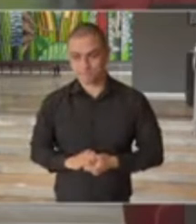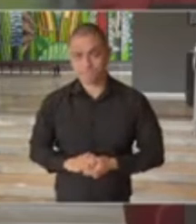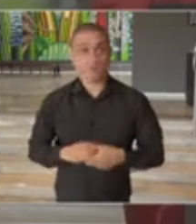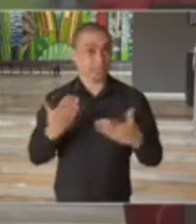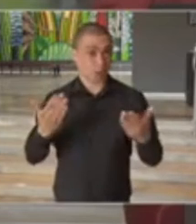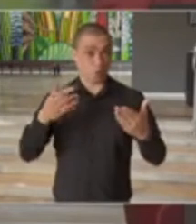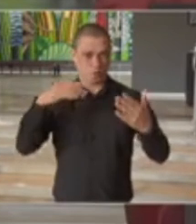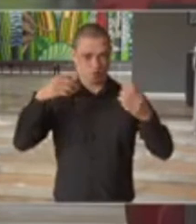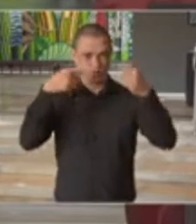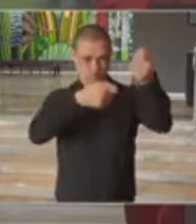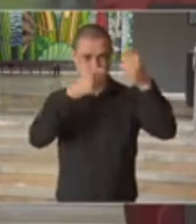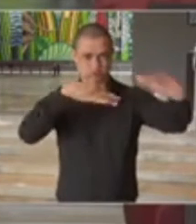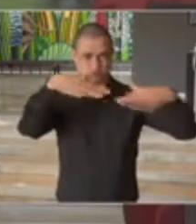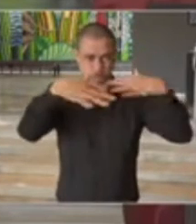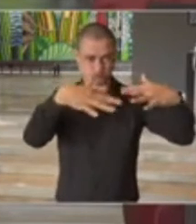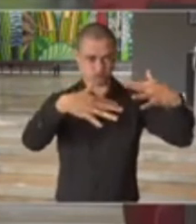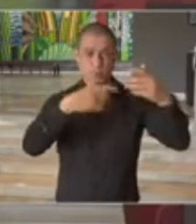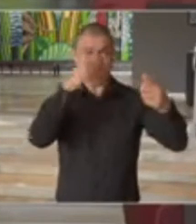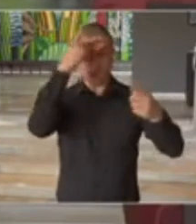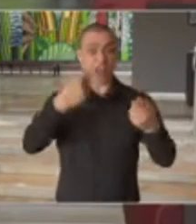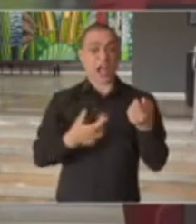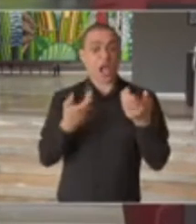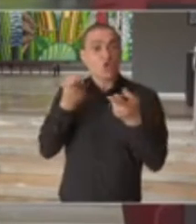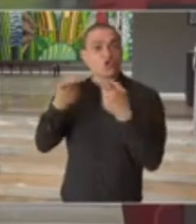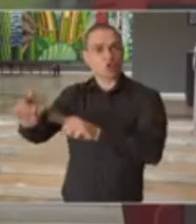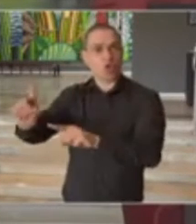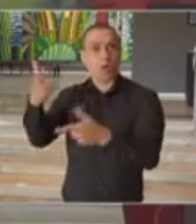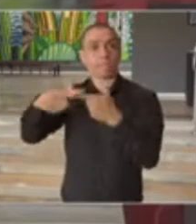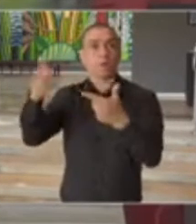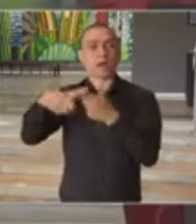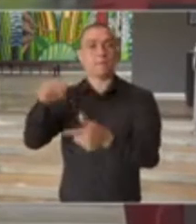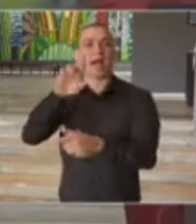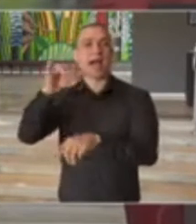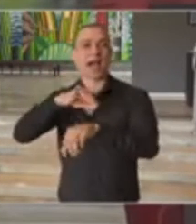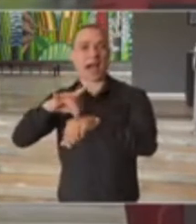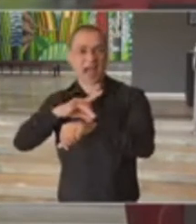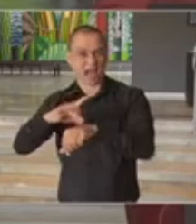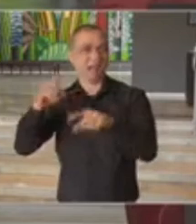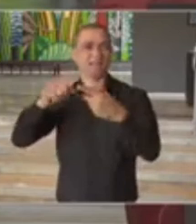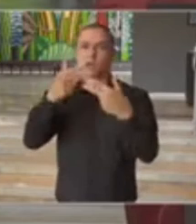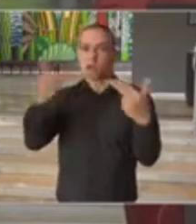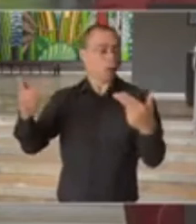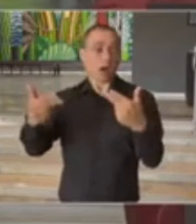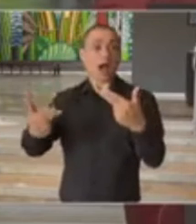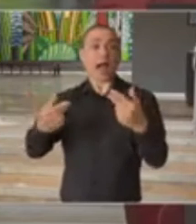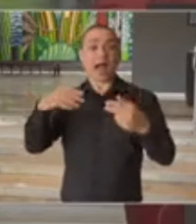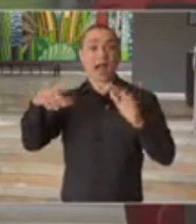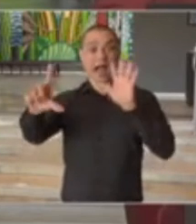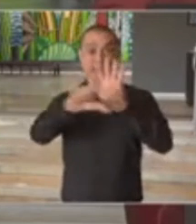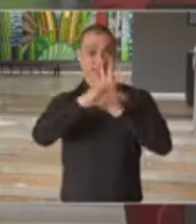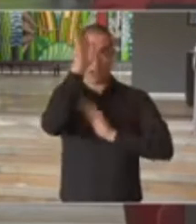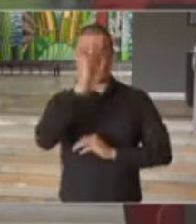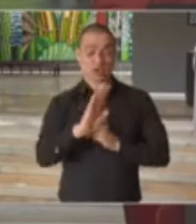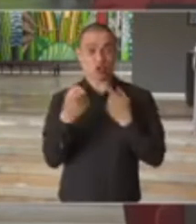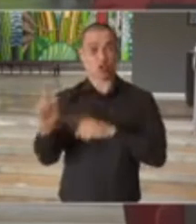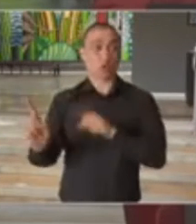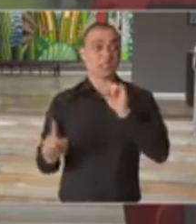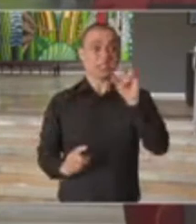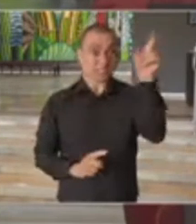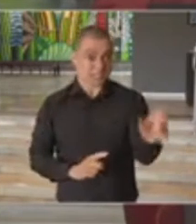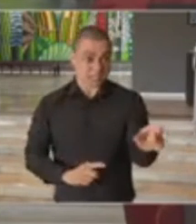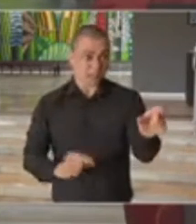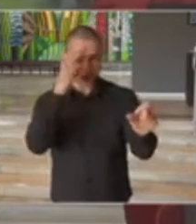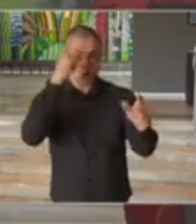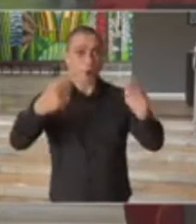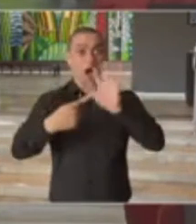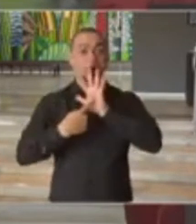Manifestações que estabeleçam discriminação racial são proibidas pela Constituição brasileira. Portanto, se houver qualquer manifestação